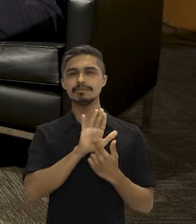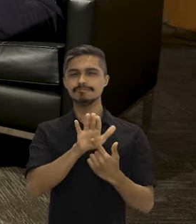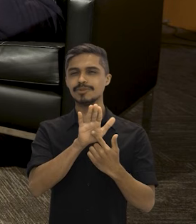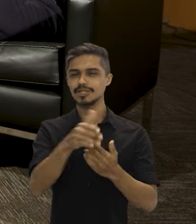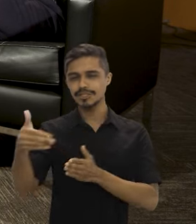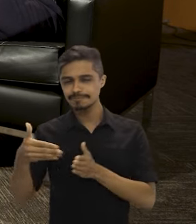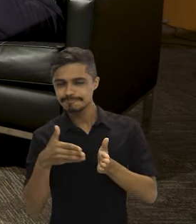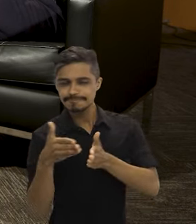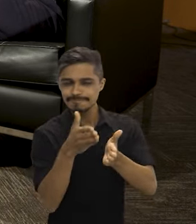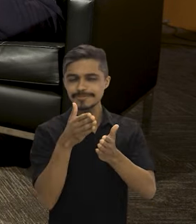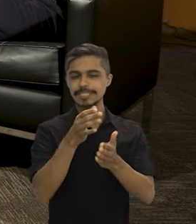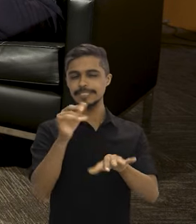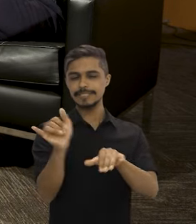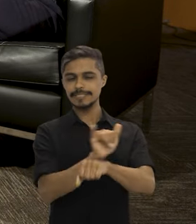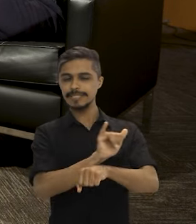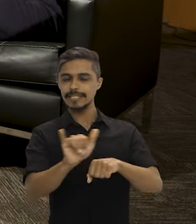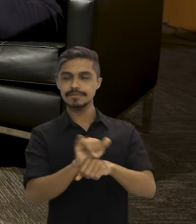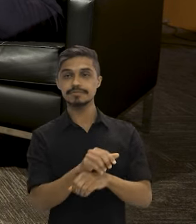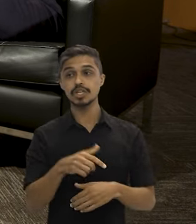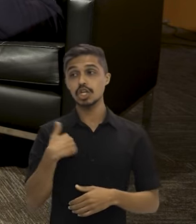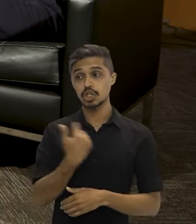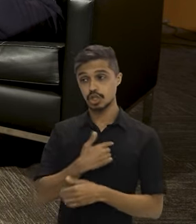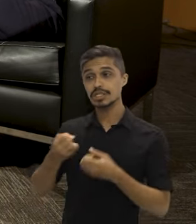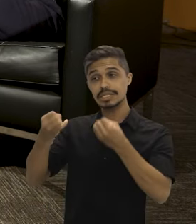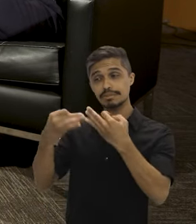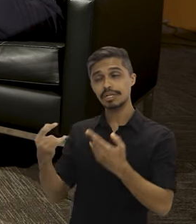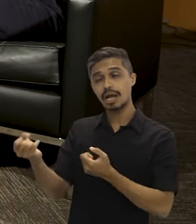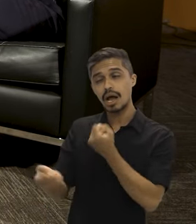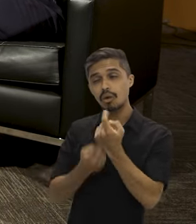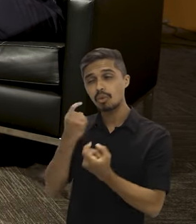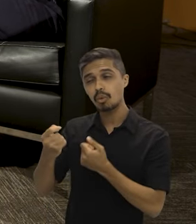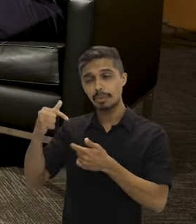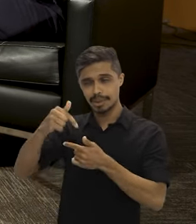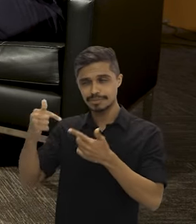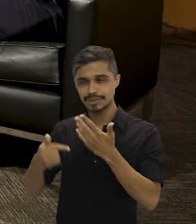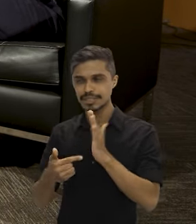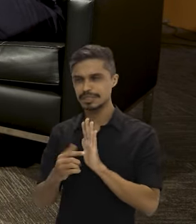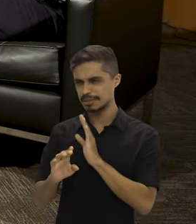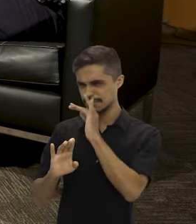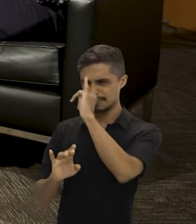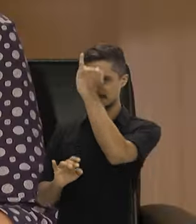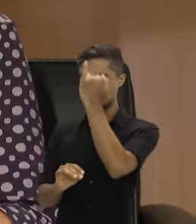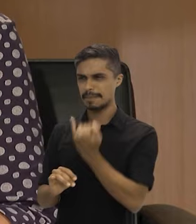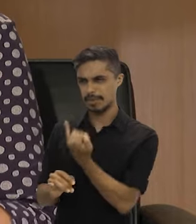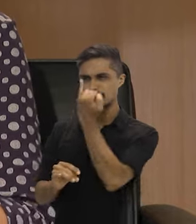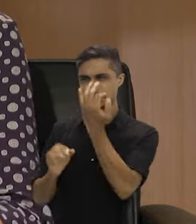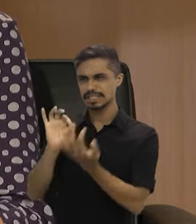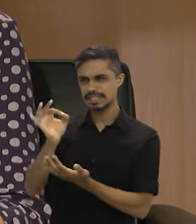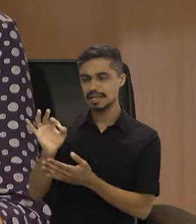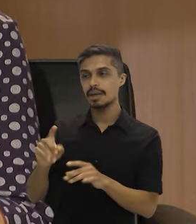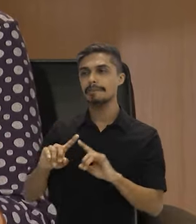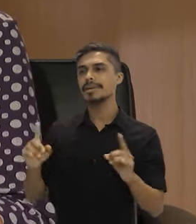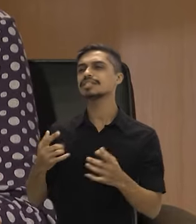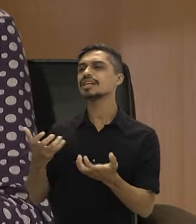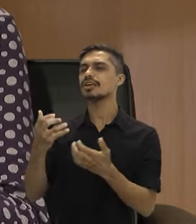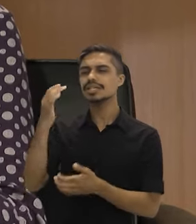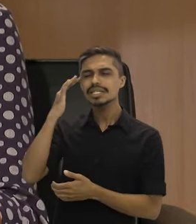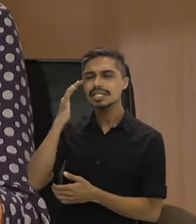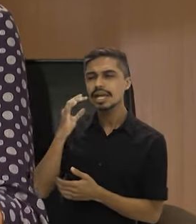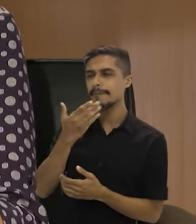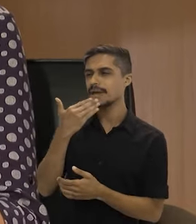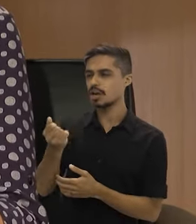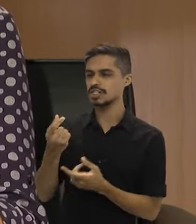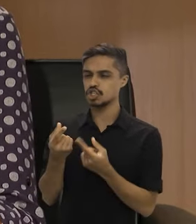apontam para esse caminho. Já a gente vai destacar algumas bem importantes, mas antes eu queria entender um pouco mais do fundo.